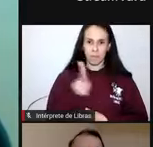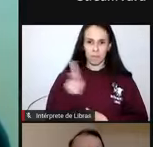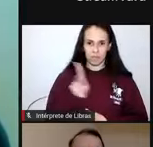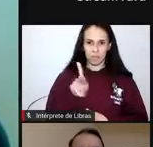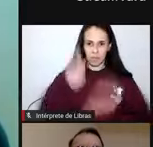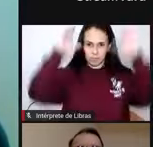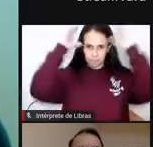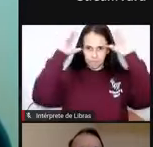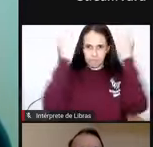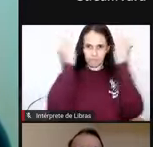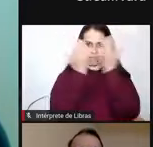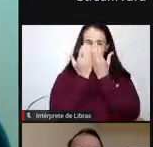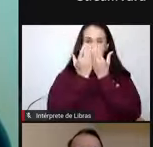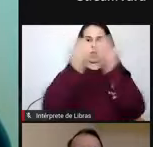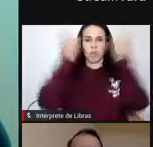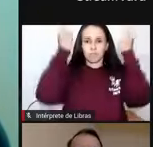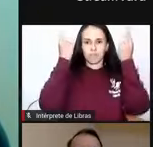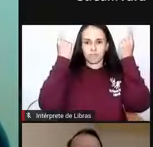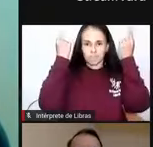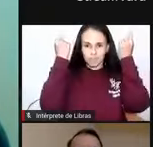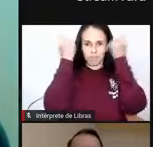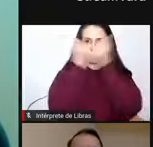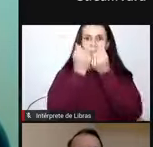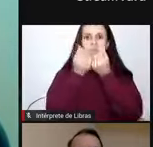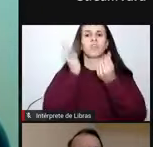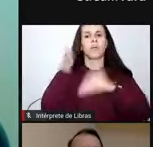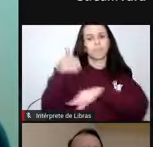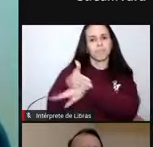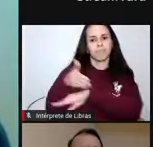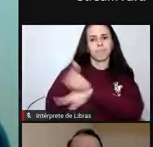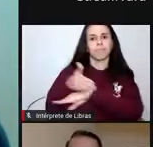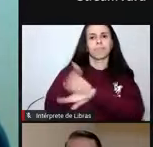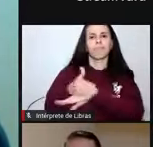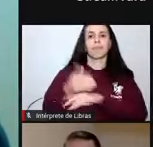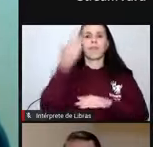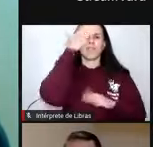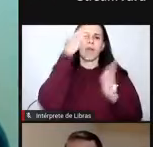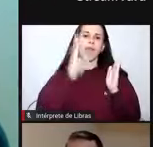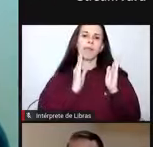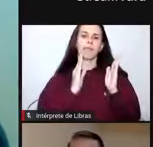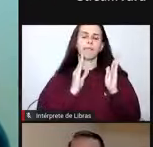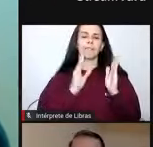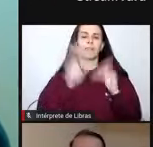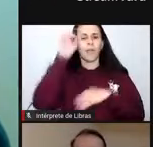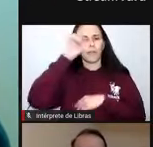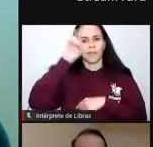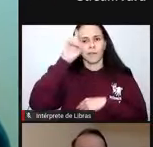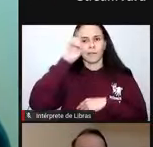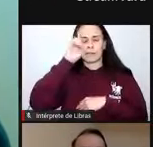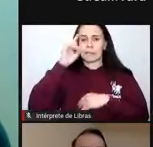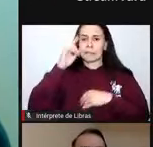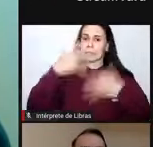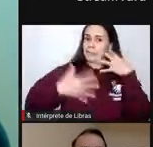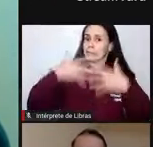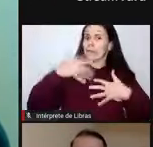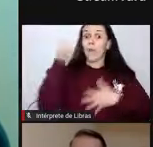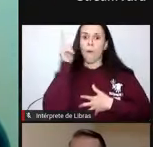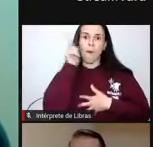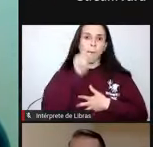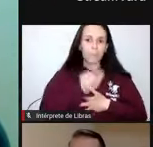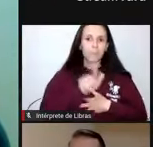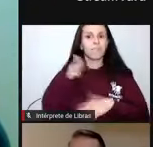Afonso Burman pela disponibilidade, com a sua agenda atribulada, achou um espaço na sua agenda para